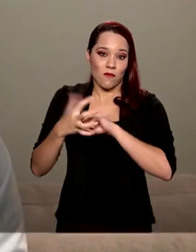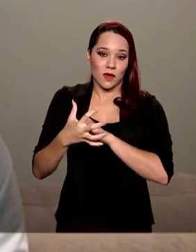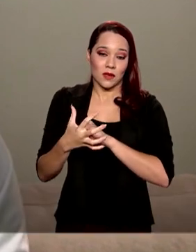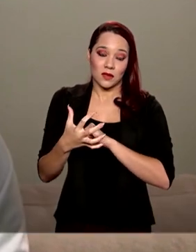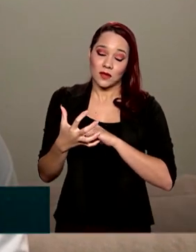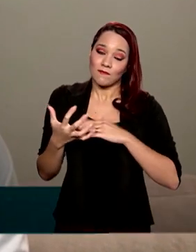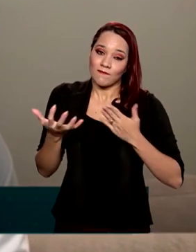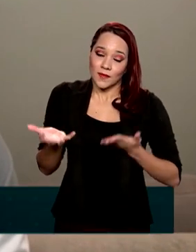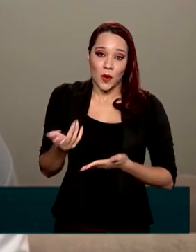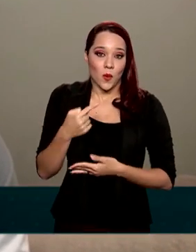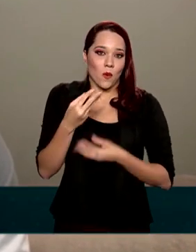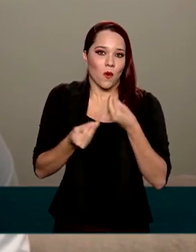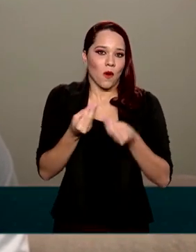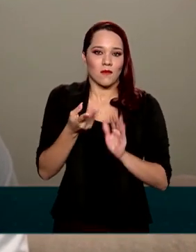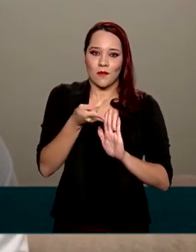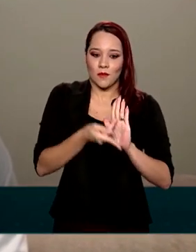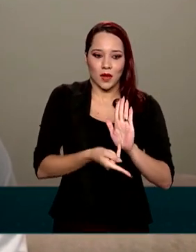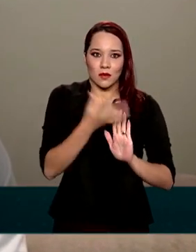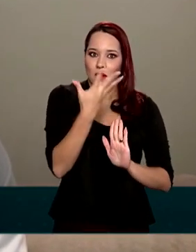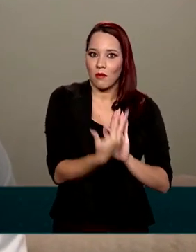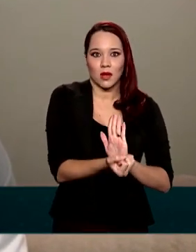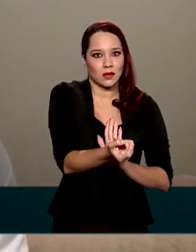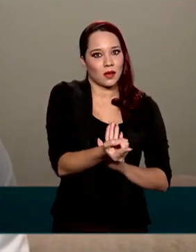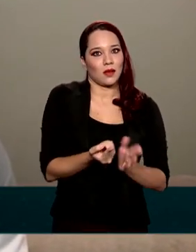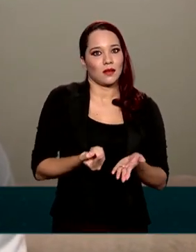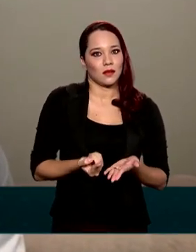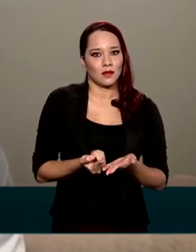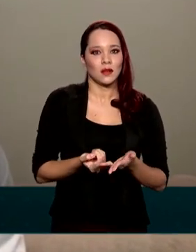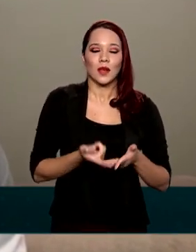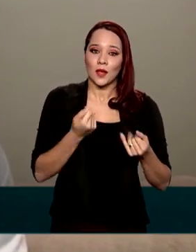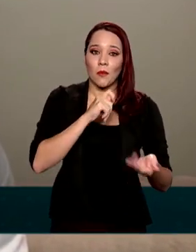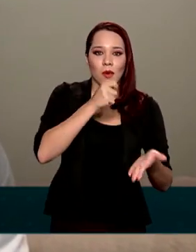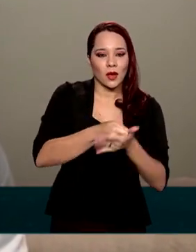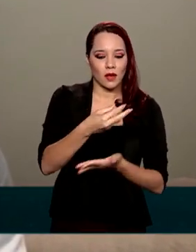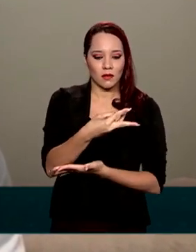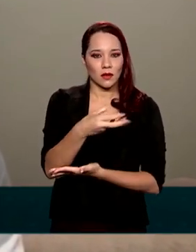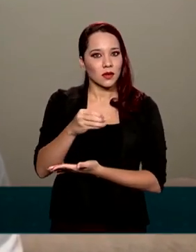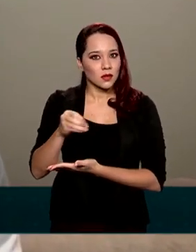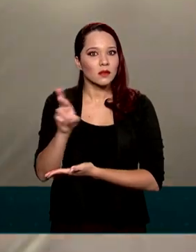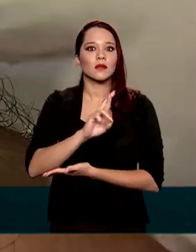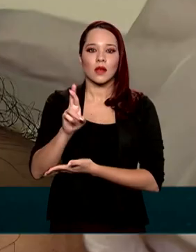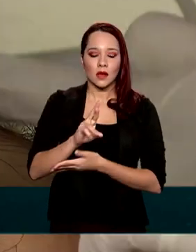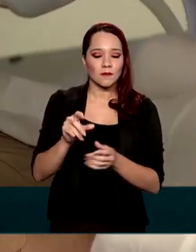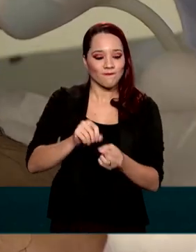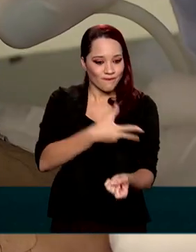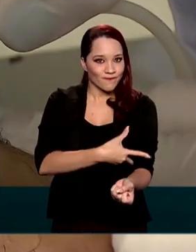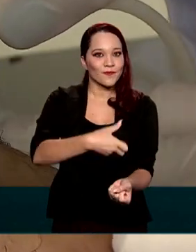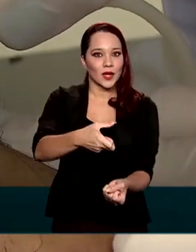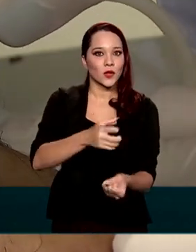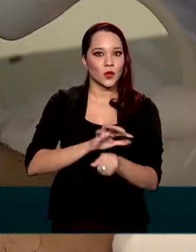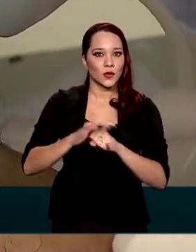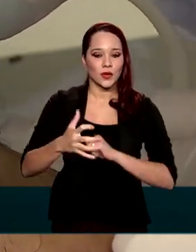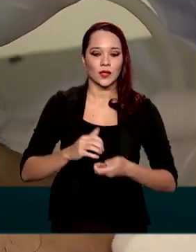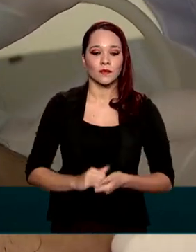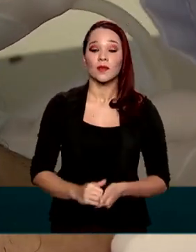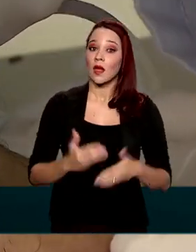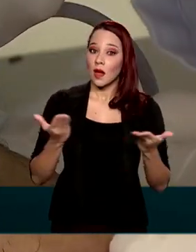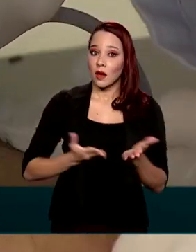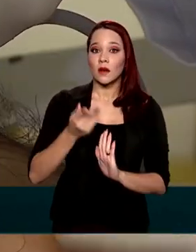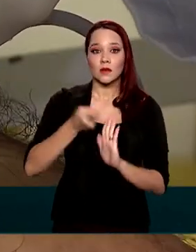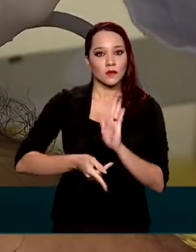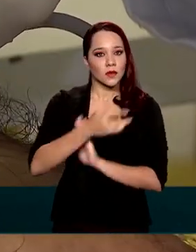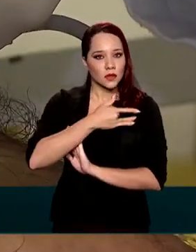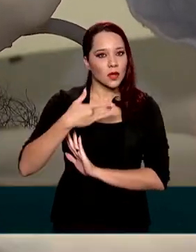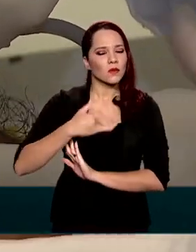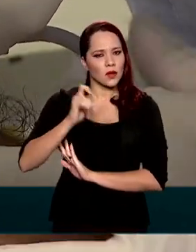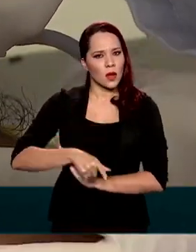como o plano não cobre, eu paguei 300 reais para fazer o teste. Agora, os planos de saúde vão ser